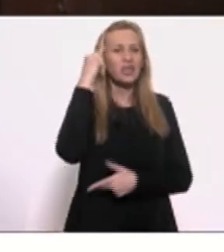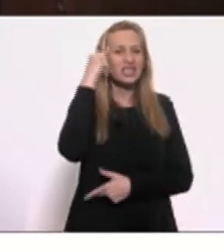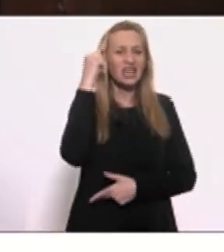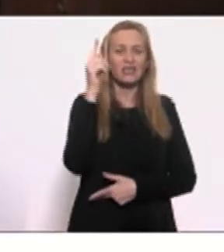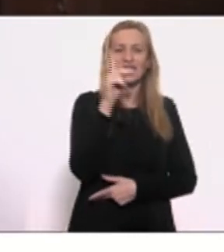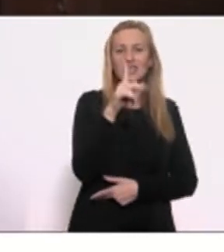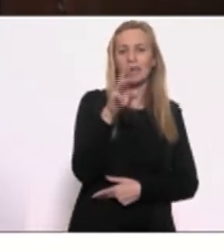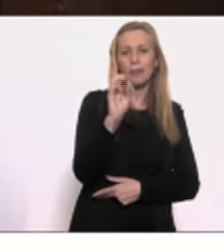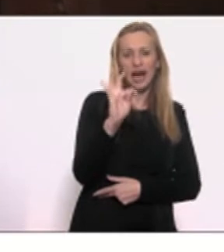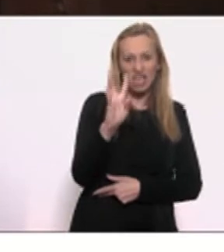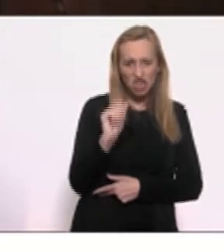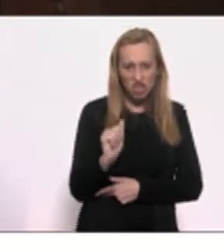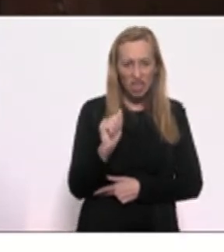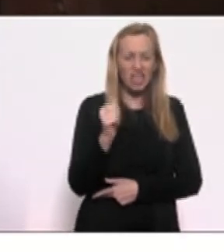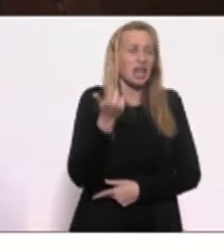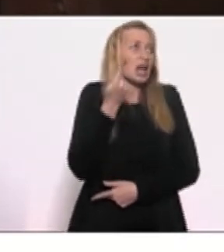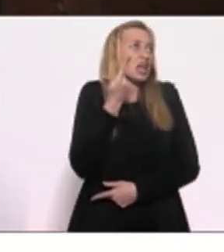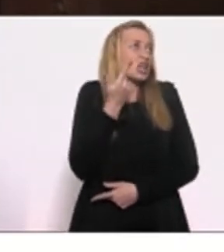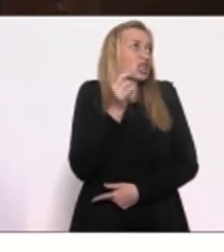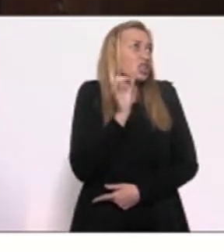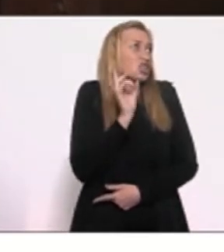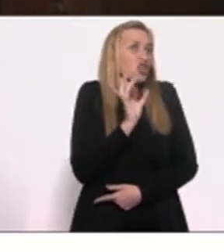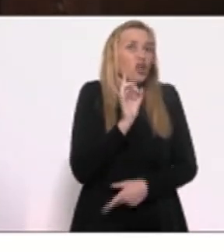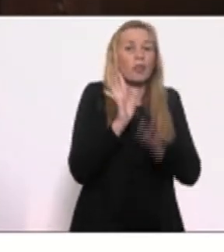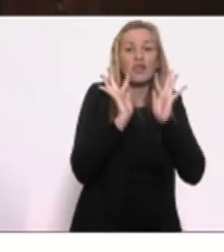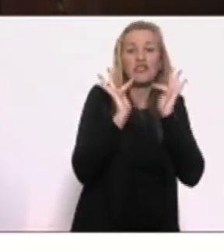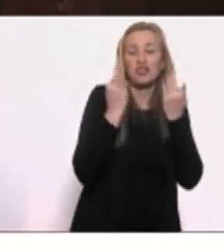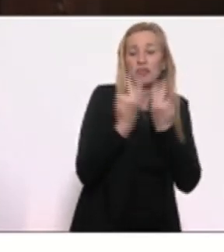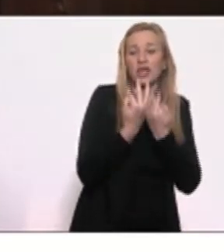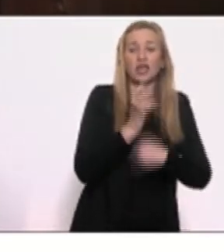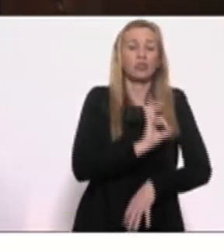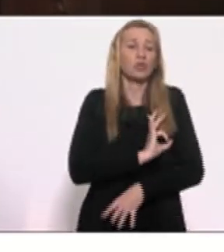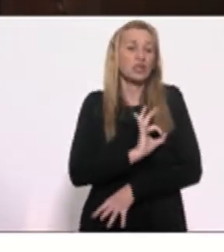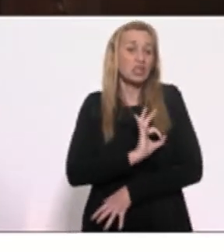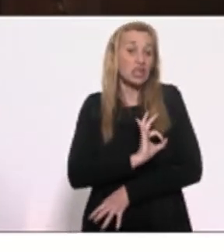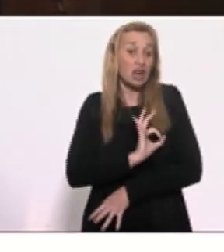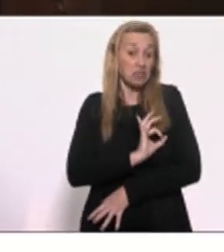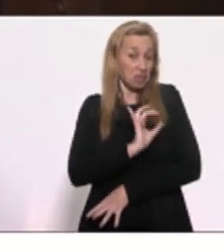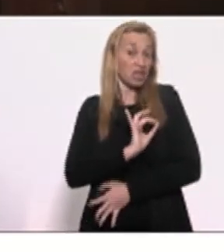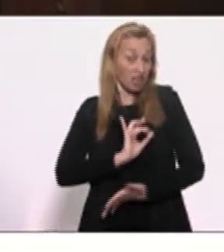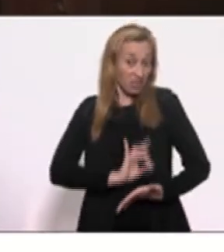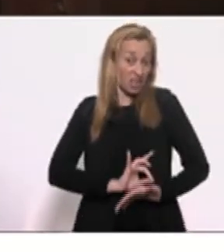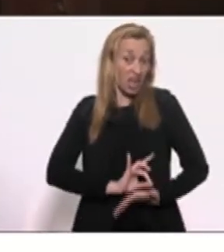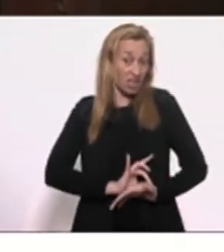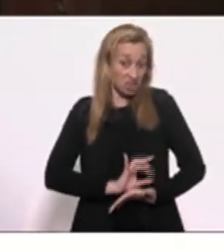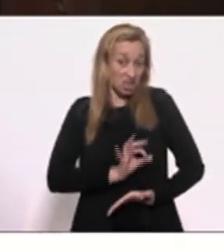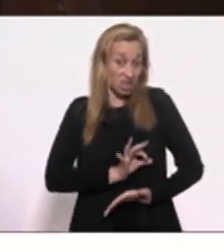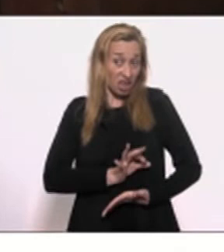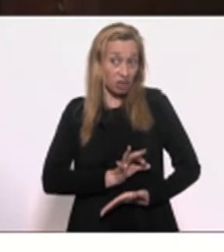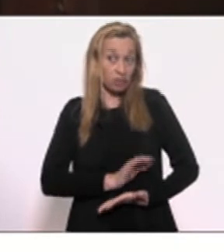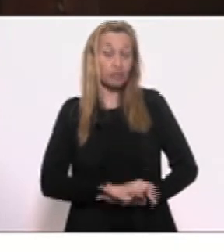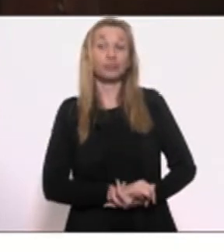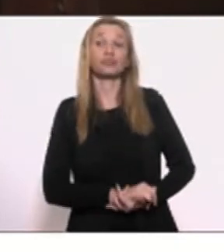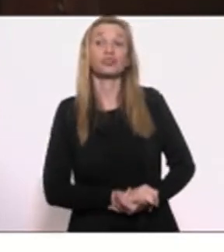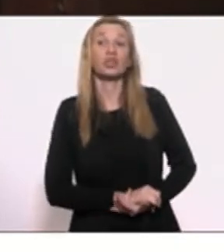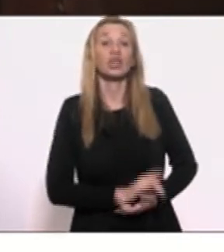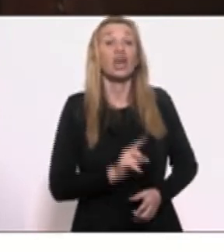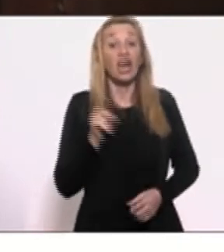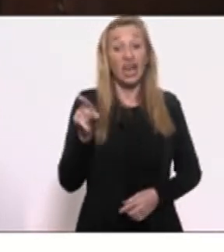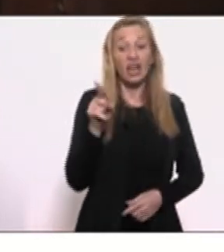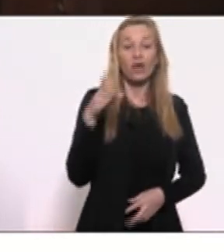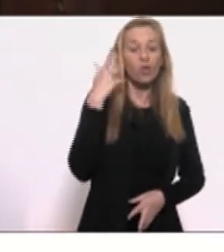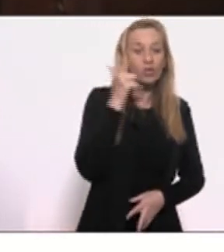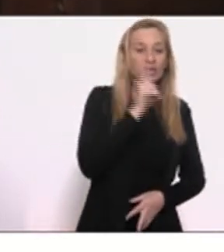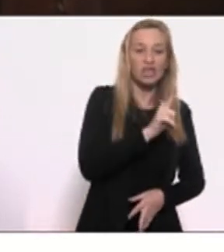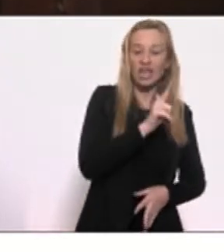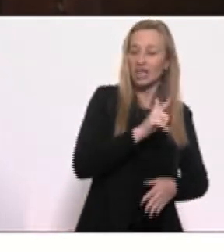pasta era apenas para as famílias dos policiais, que é legítimo, que é legítimo, ela consegue